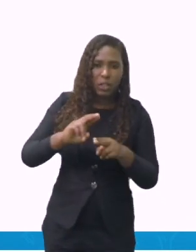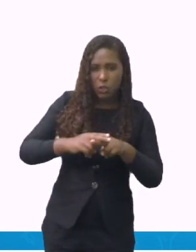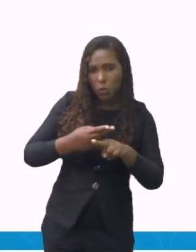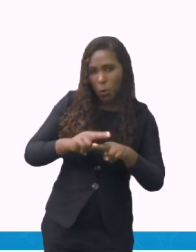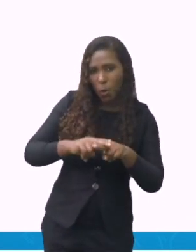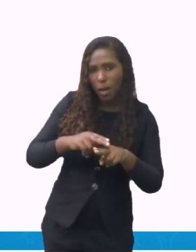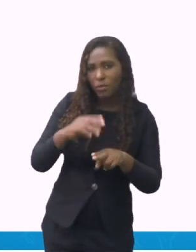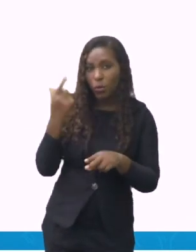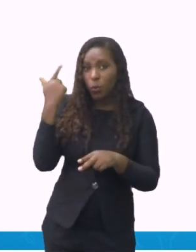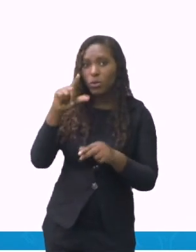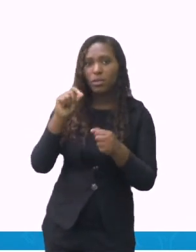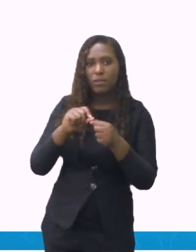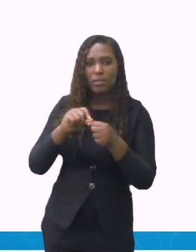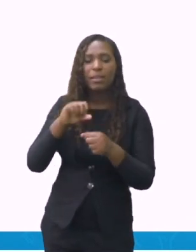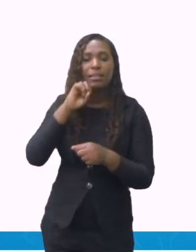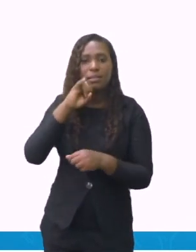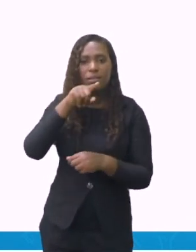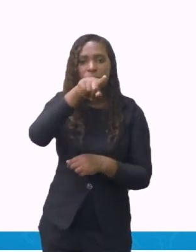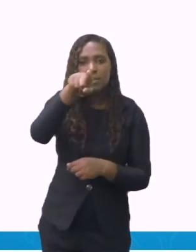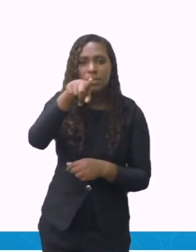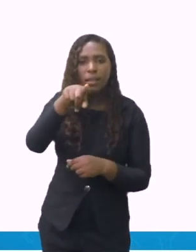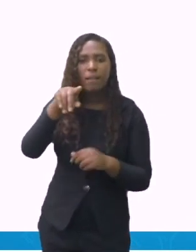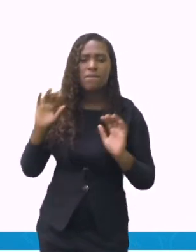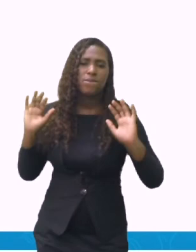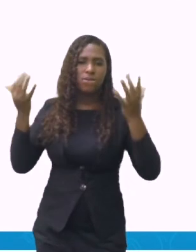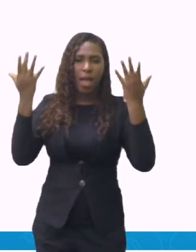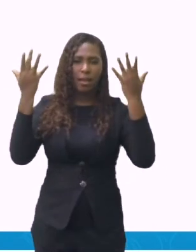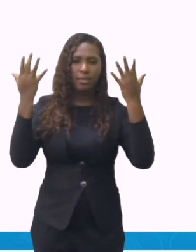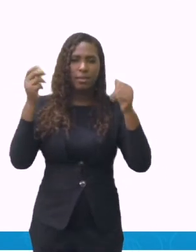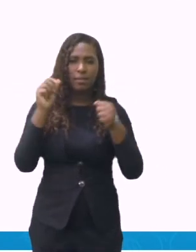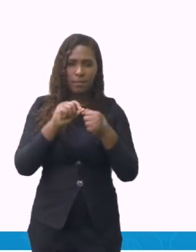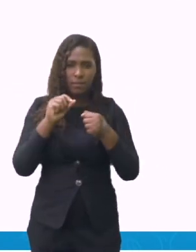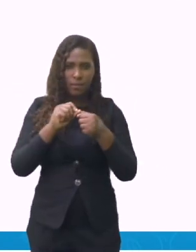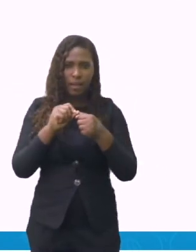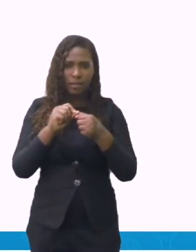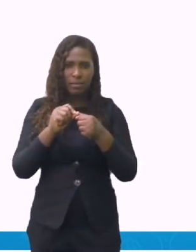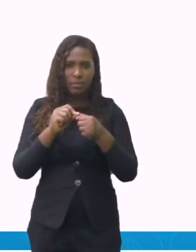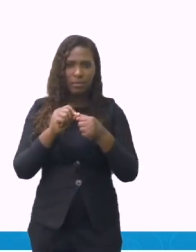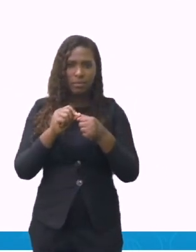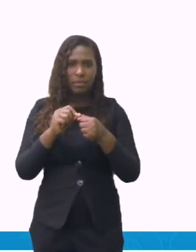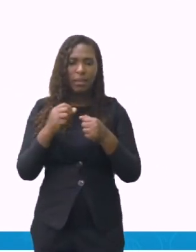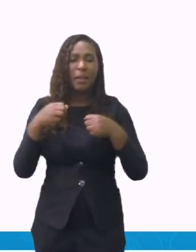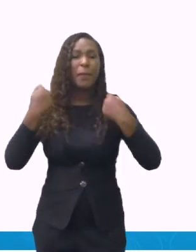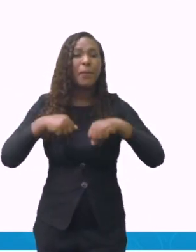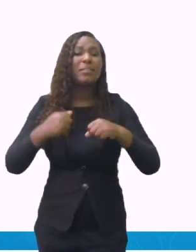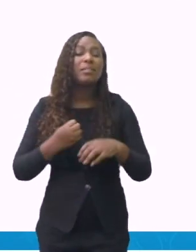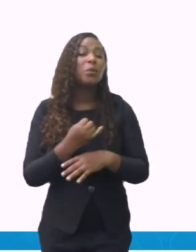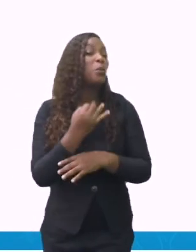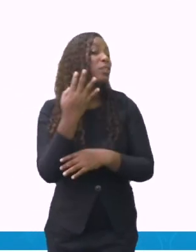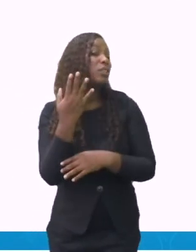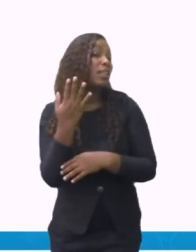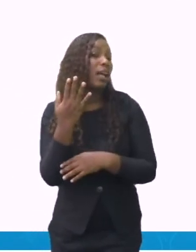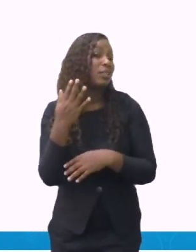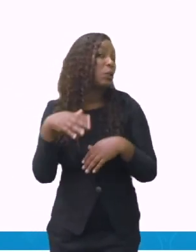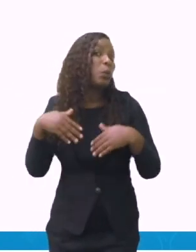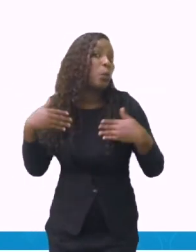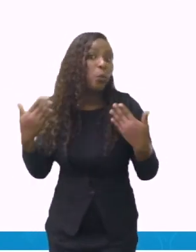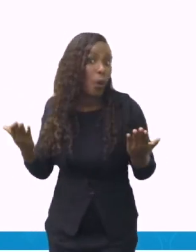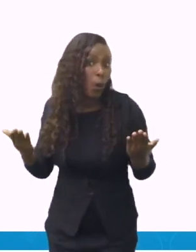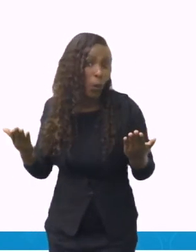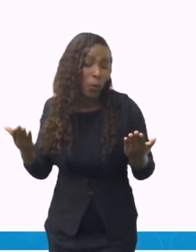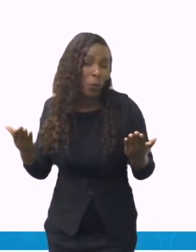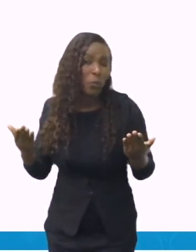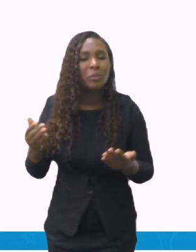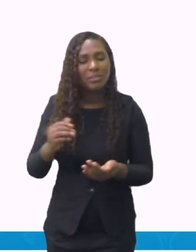festa. Eu quero fazer 100 brigadeiros. Qual a quantidade que eu vou precisar? Então, importante também. Se você já tem